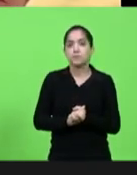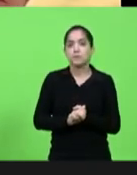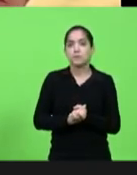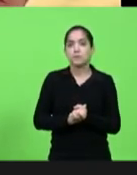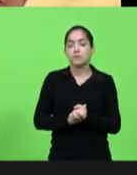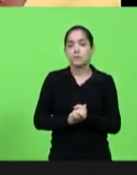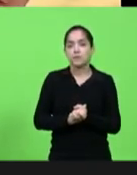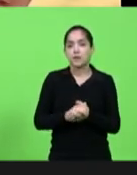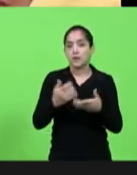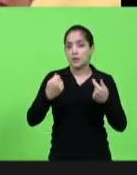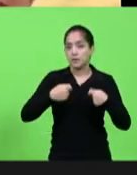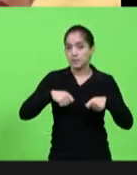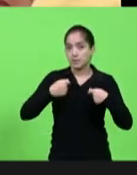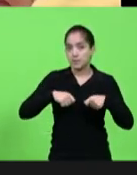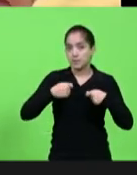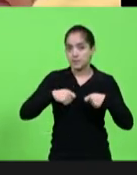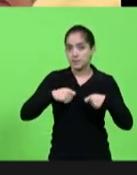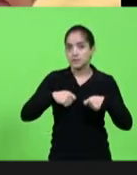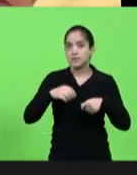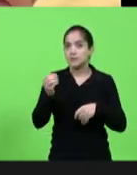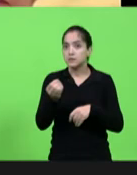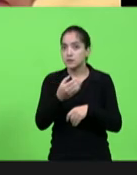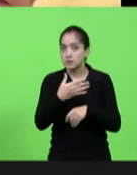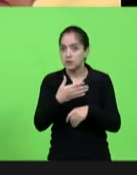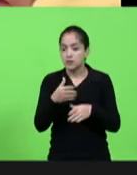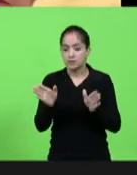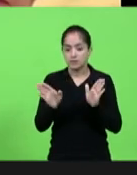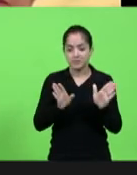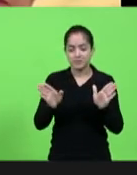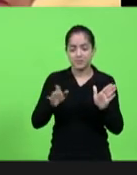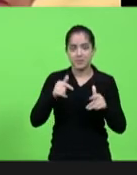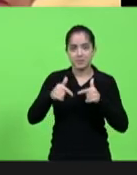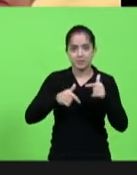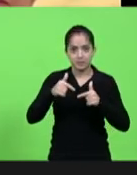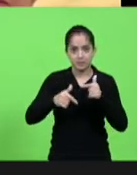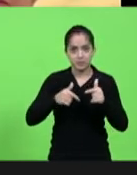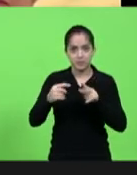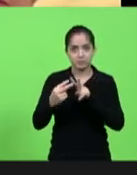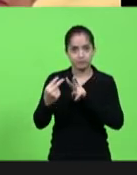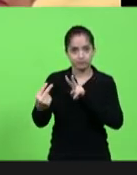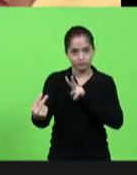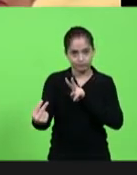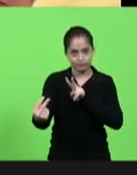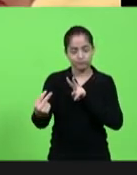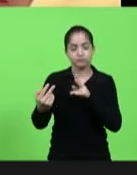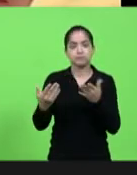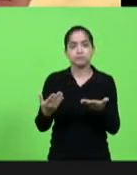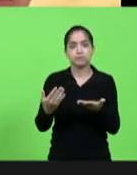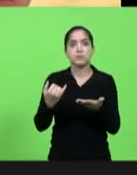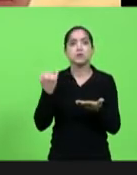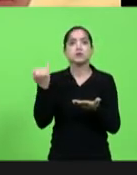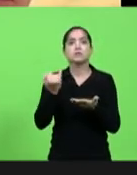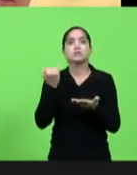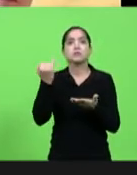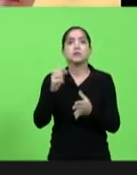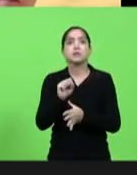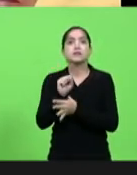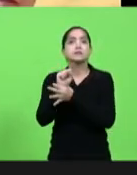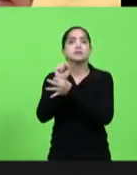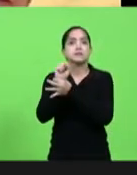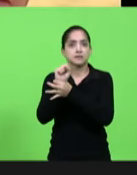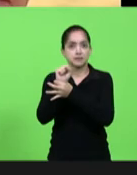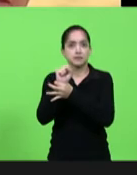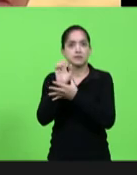precisará ser atualizado para o período de atividades remotas, sendo imprescindível que se garanta a